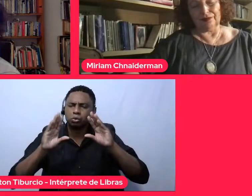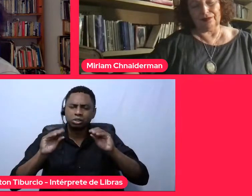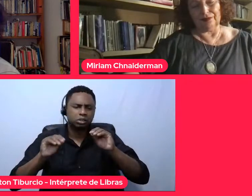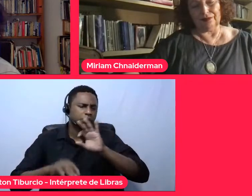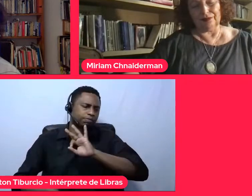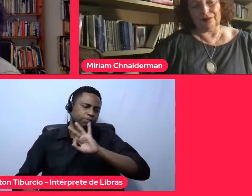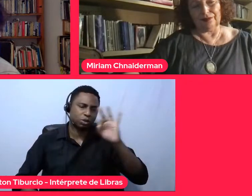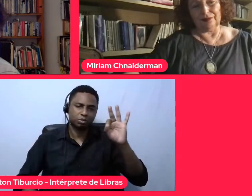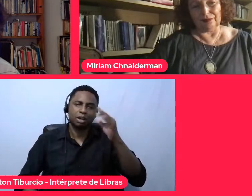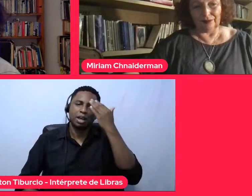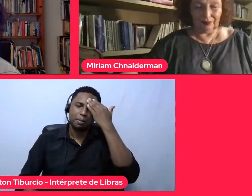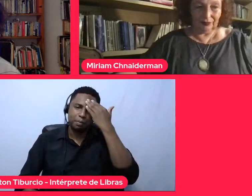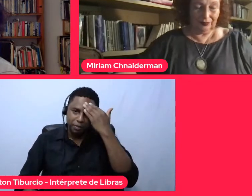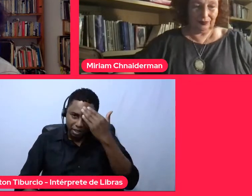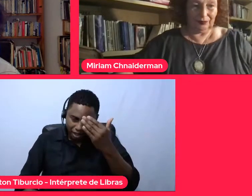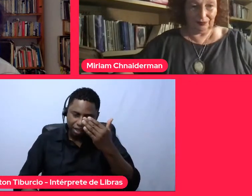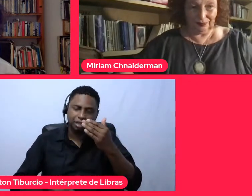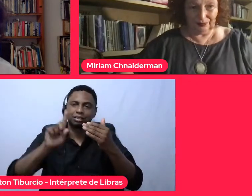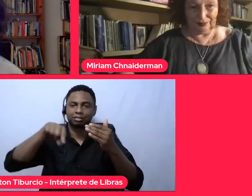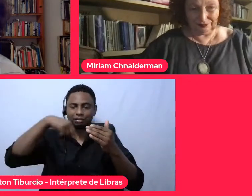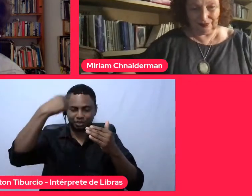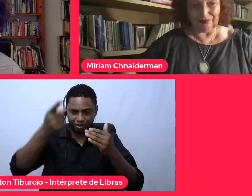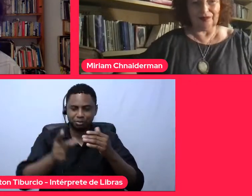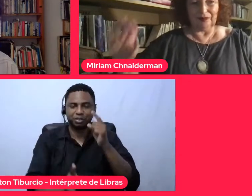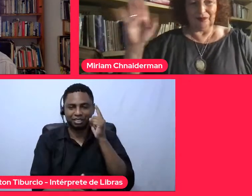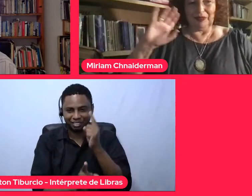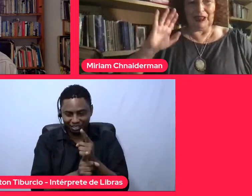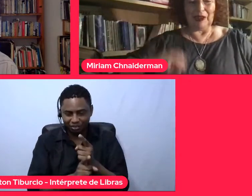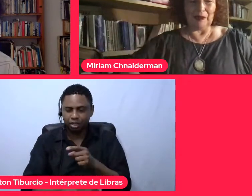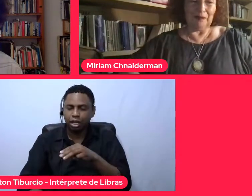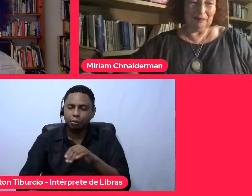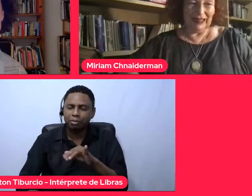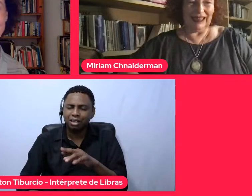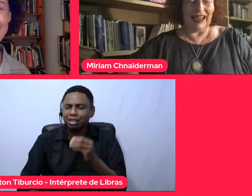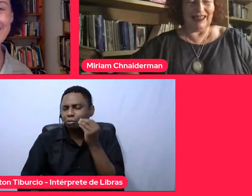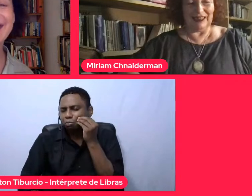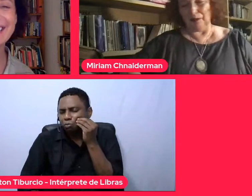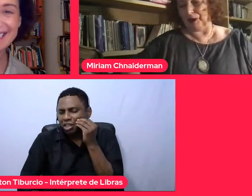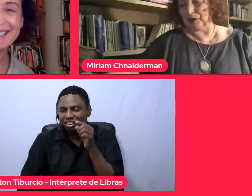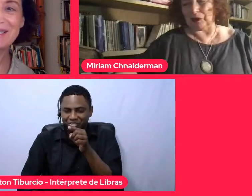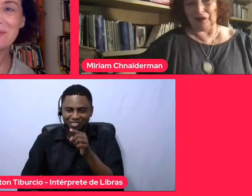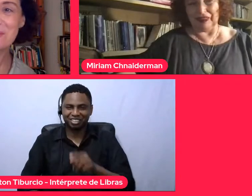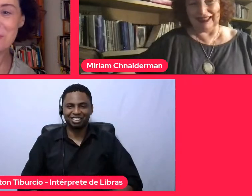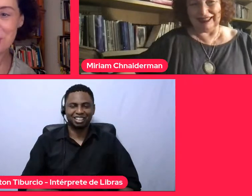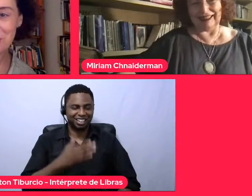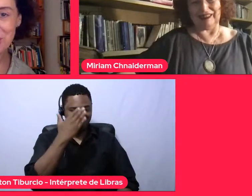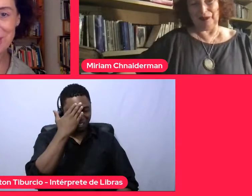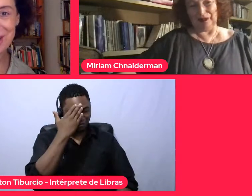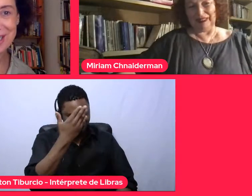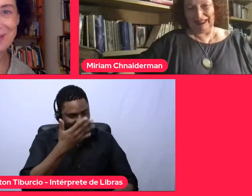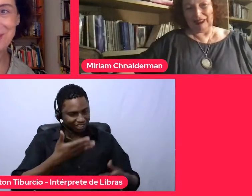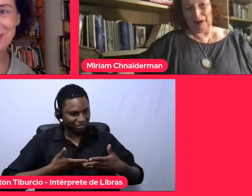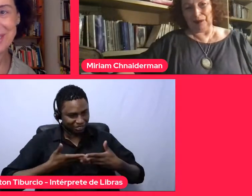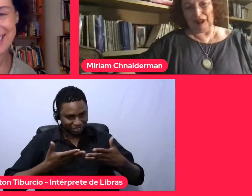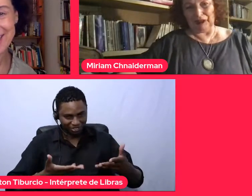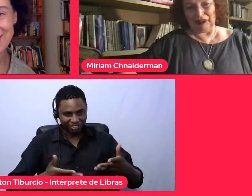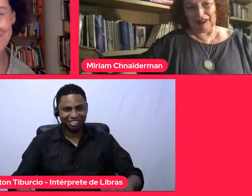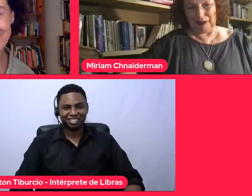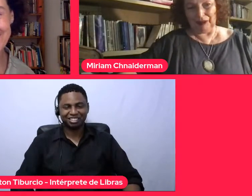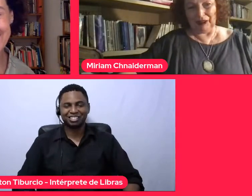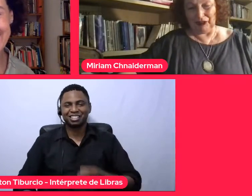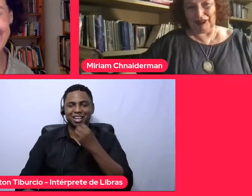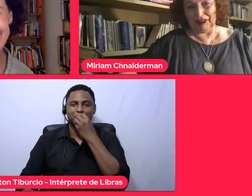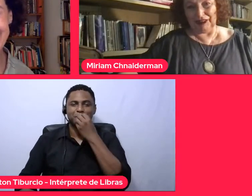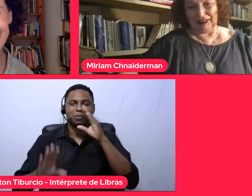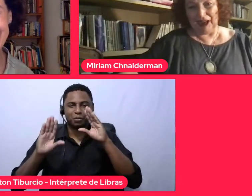obrigada e até a próxima, pessoal. Miriam, um grande beijo para você. Obrigada pelo convite. Boa noite. Boa noite